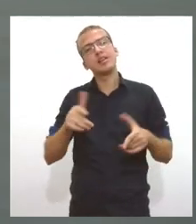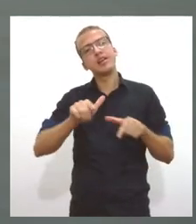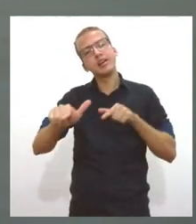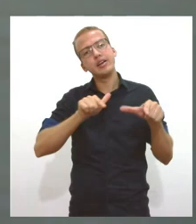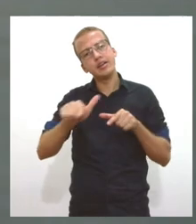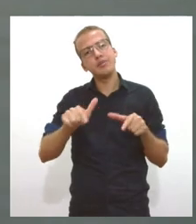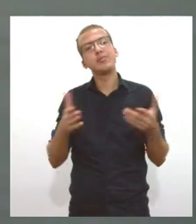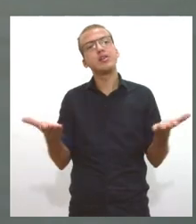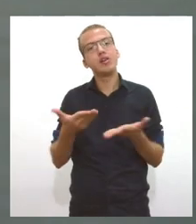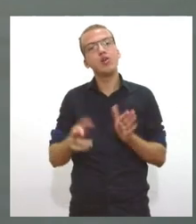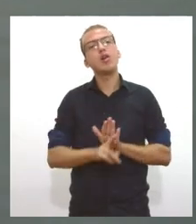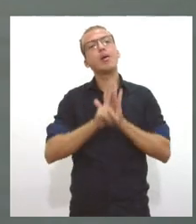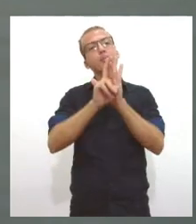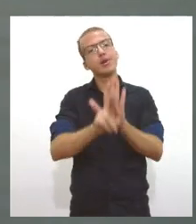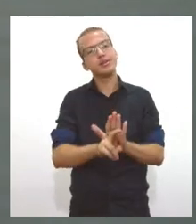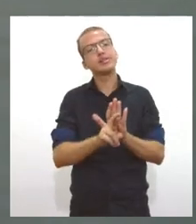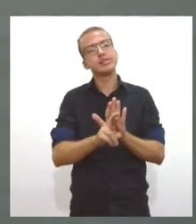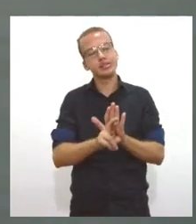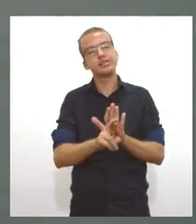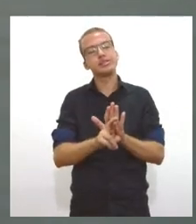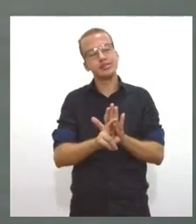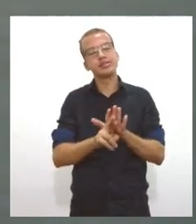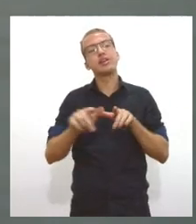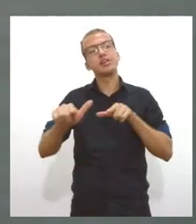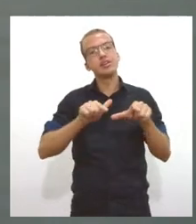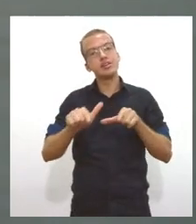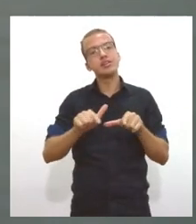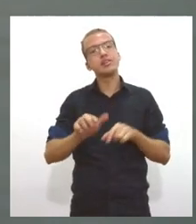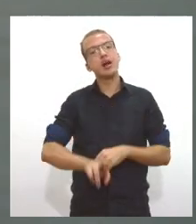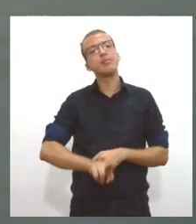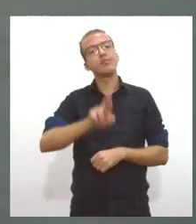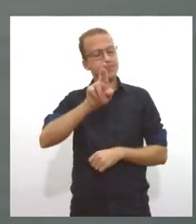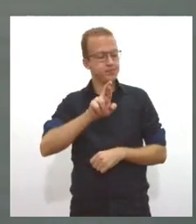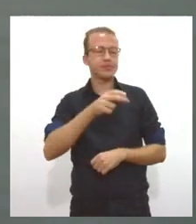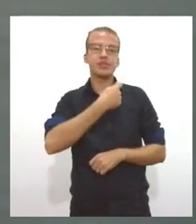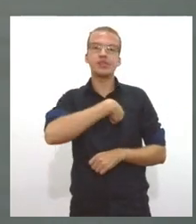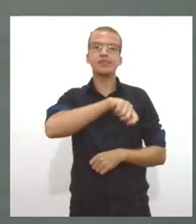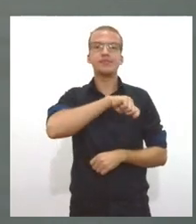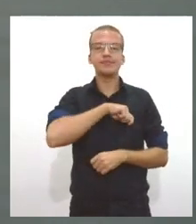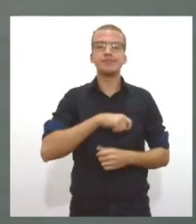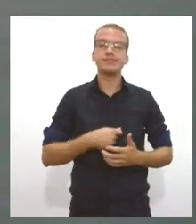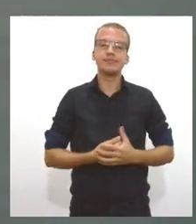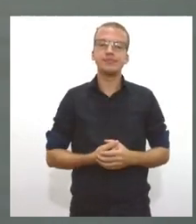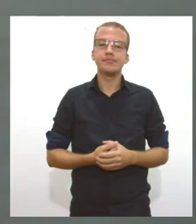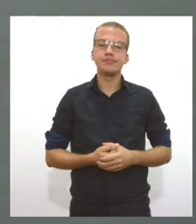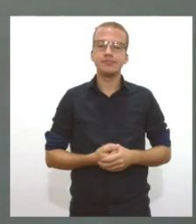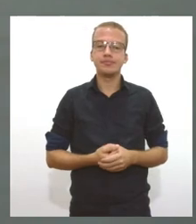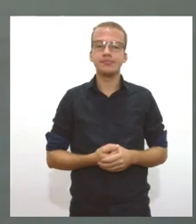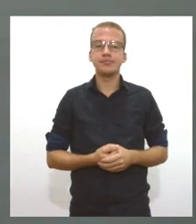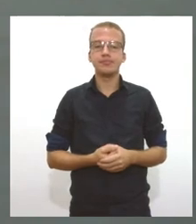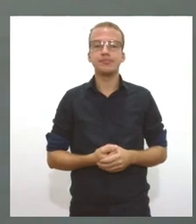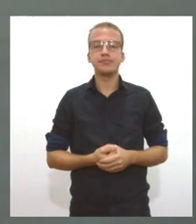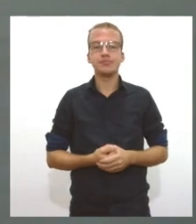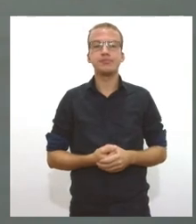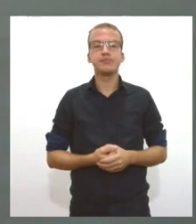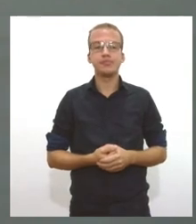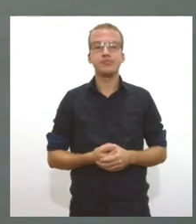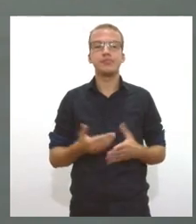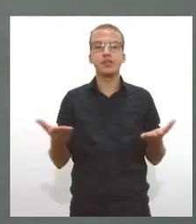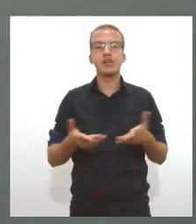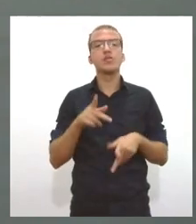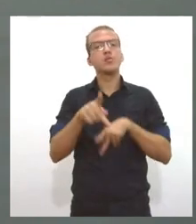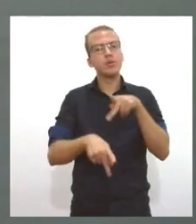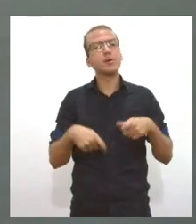delegacia especializada nesse assunto e desejo boa sorte também que as pessoas ajudem cada vez mais a população ajude